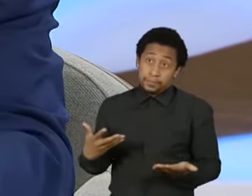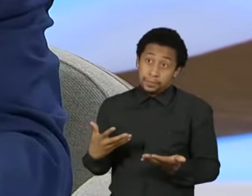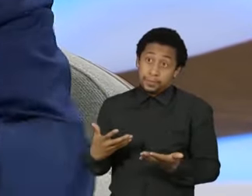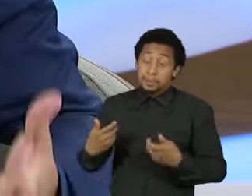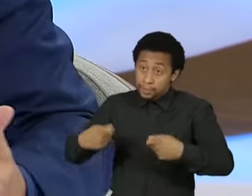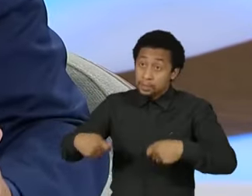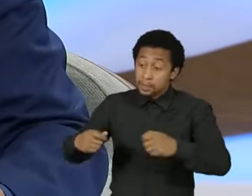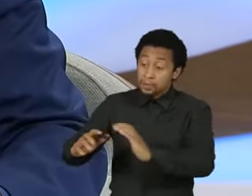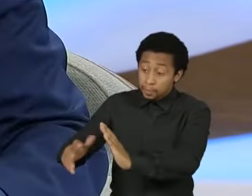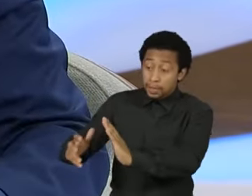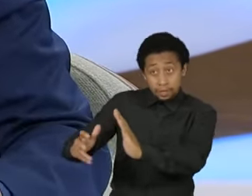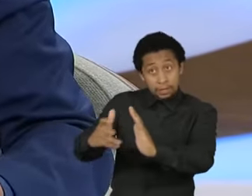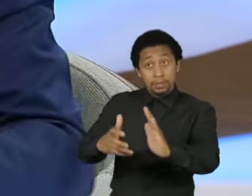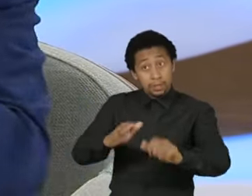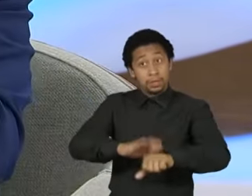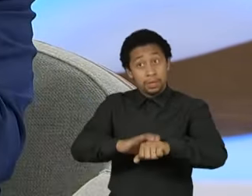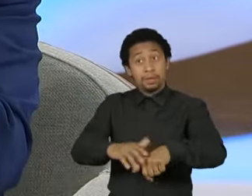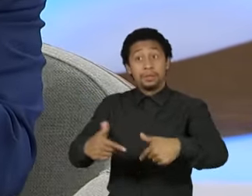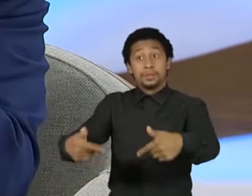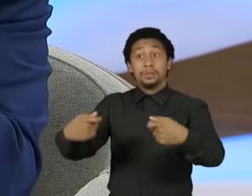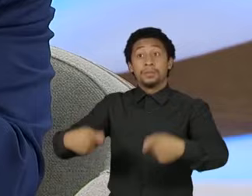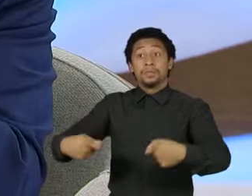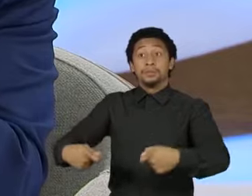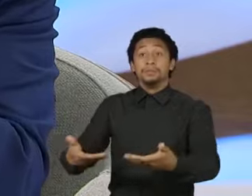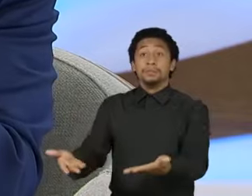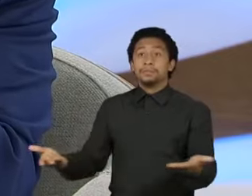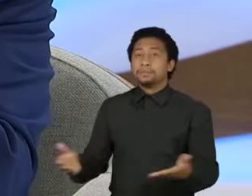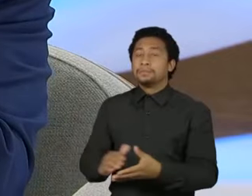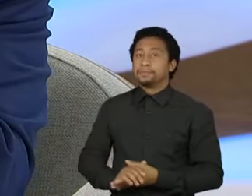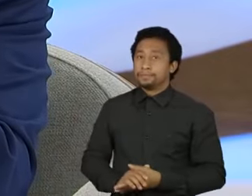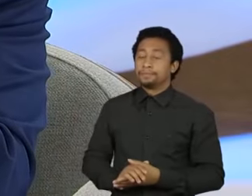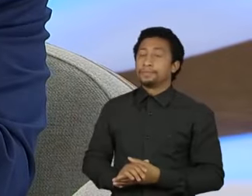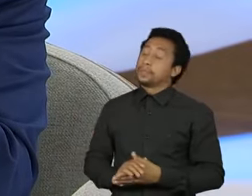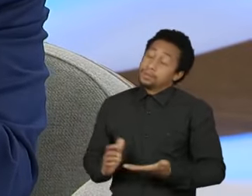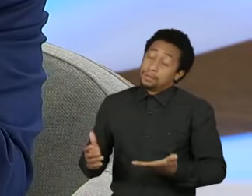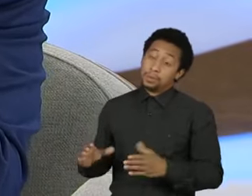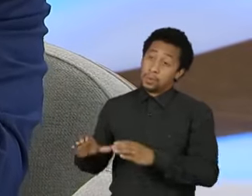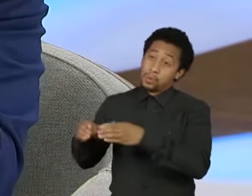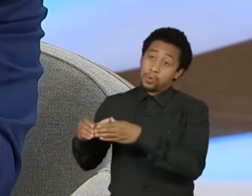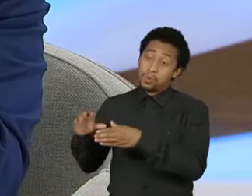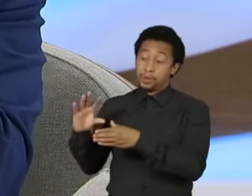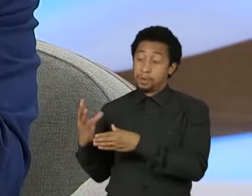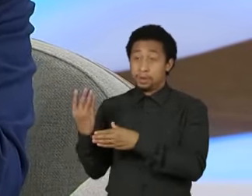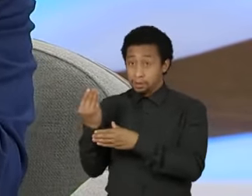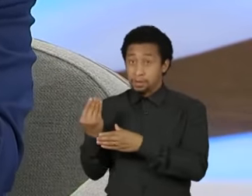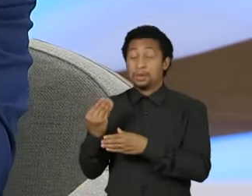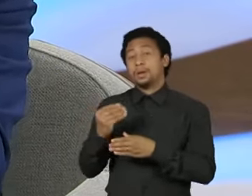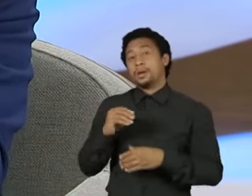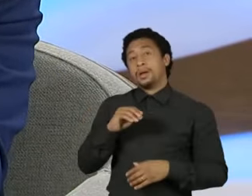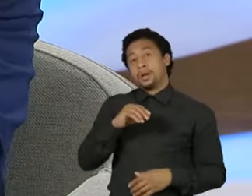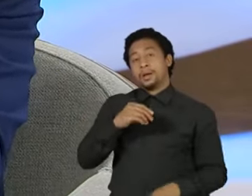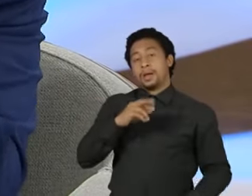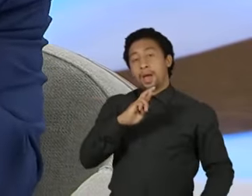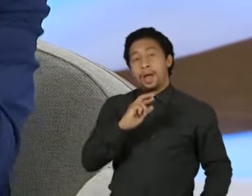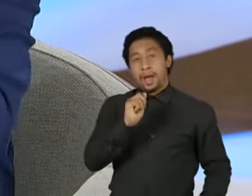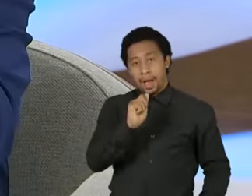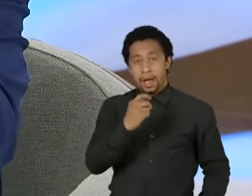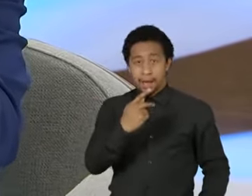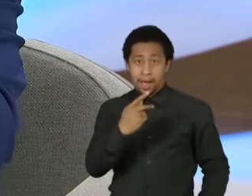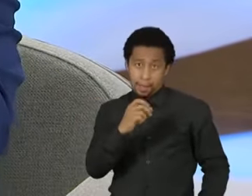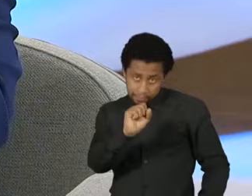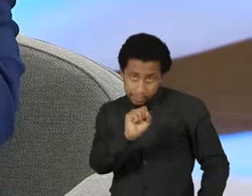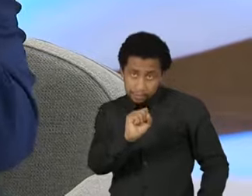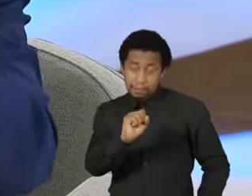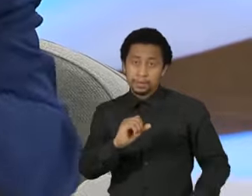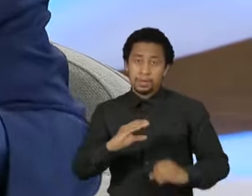ter sido feito pelos partidos. Os partidos não fizeram. Os governadores... Renova BR assumiu, RAPS assumiu, Livres assumiu, Comunitas